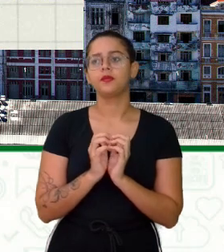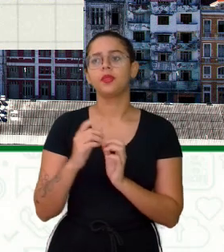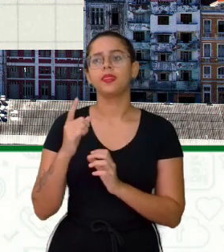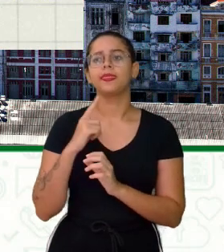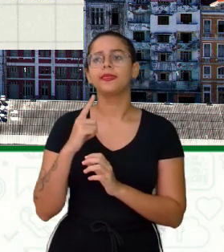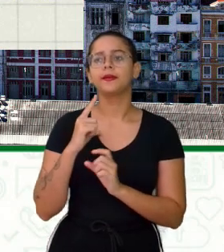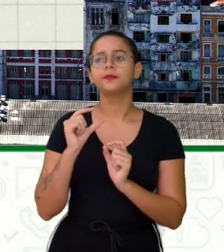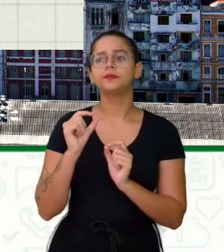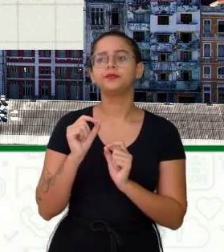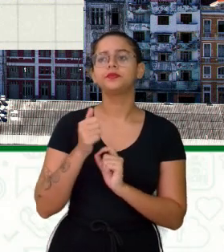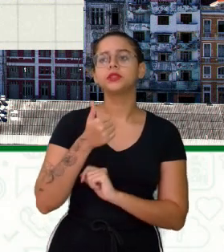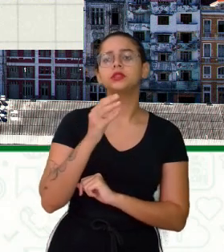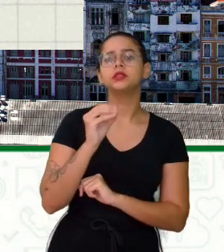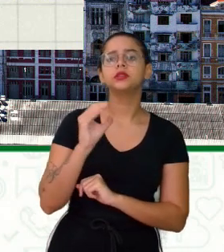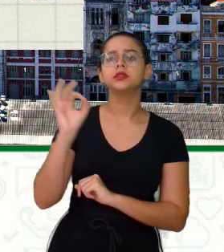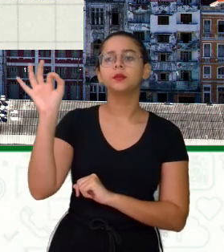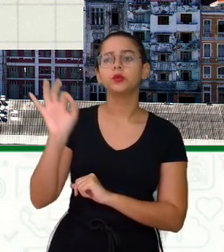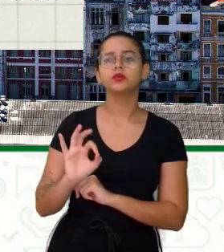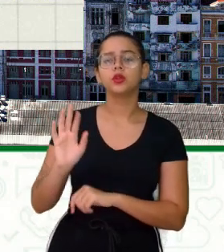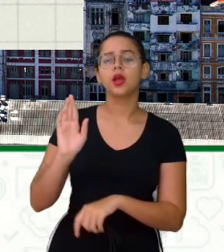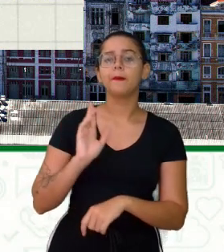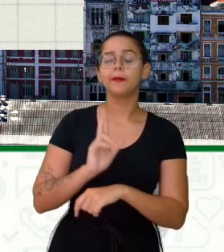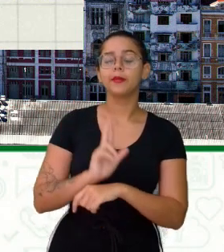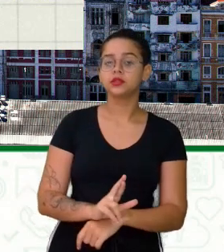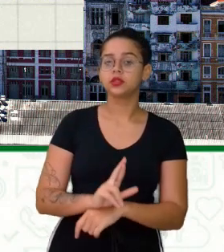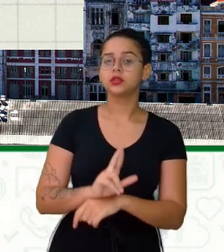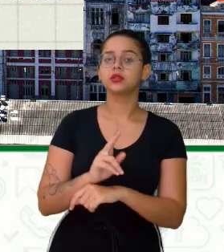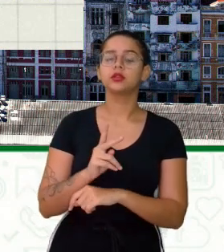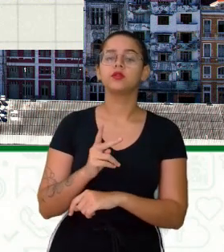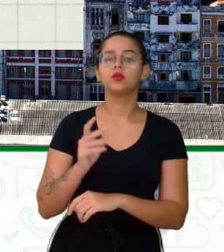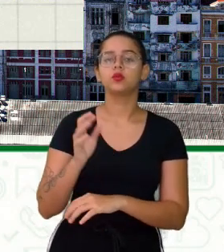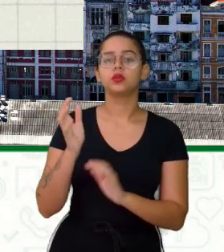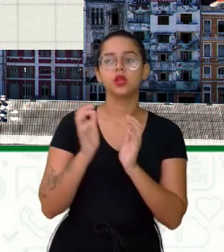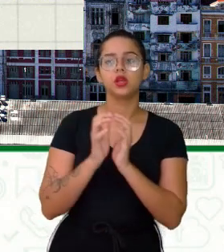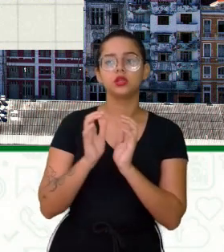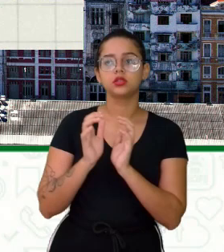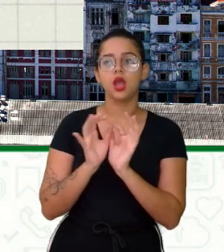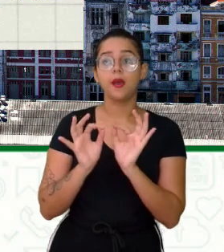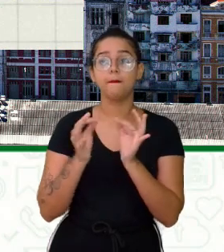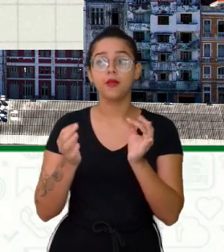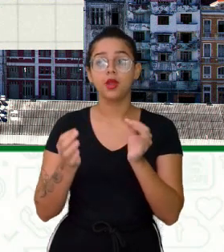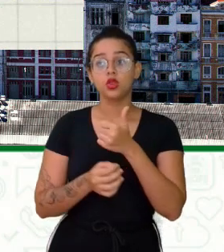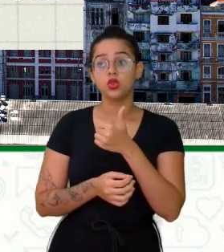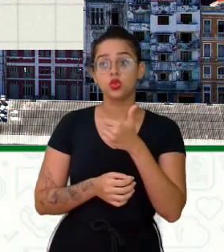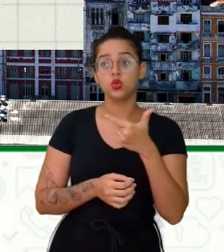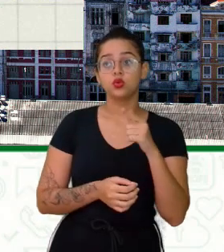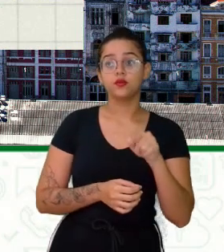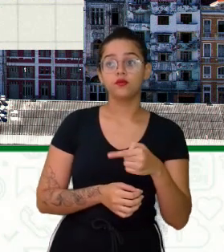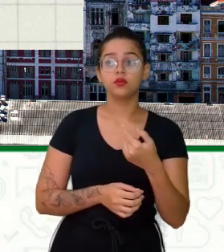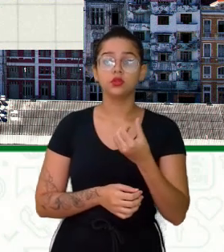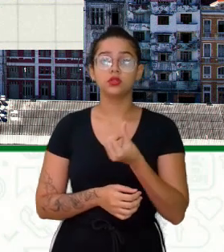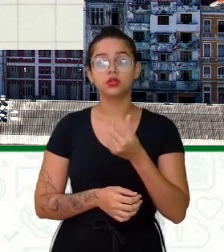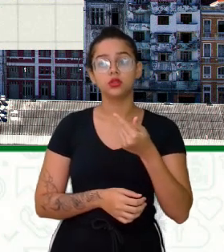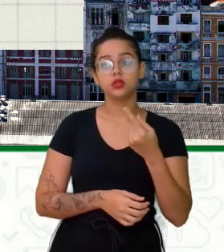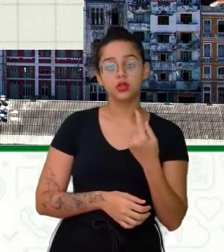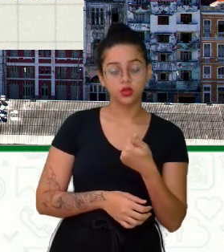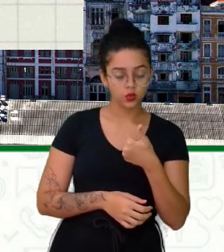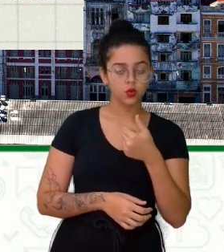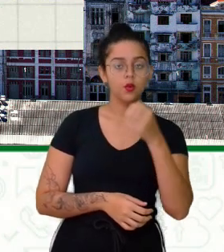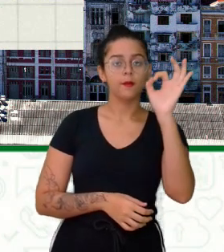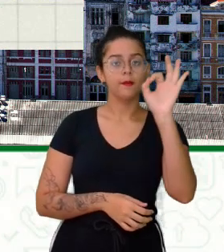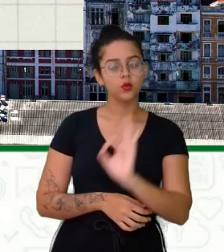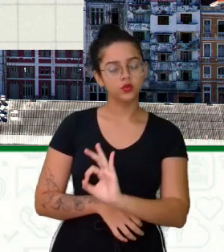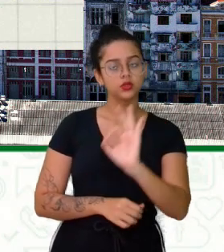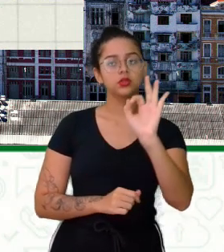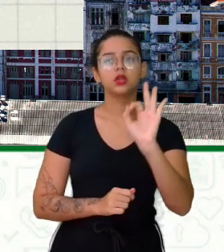Aqui Os 100% Representativos De Recife Apenas 12,61 Vai